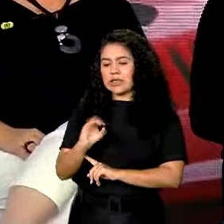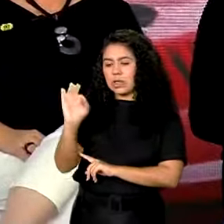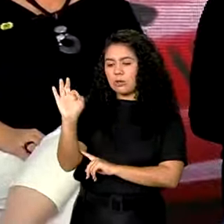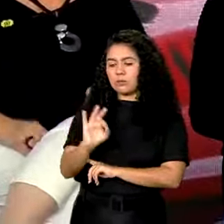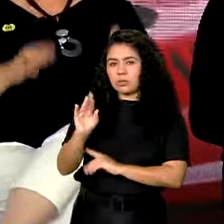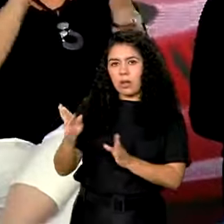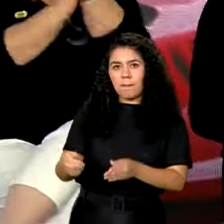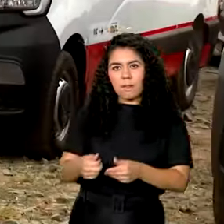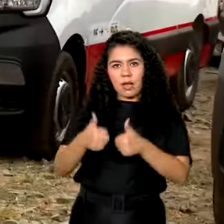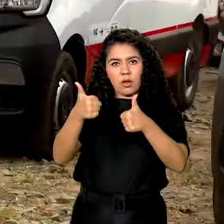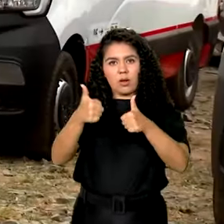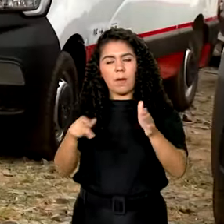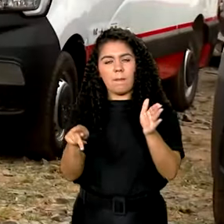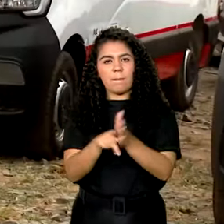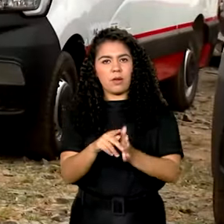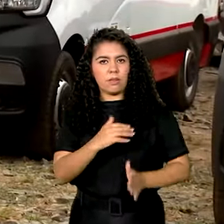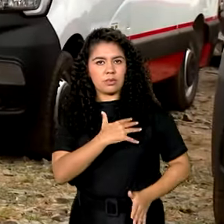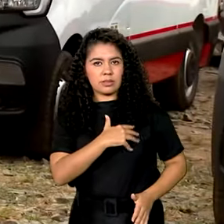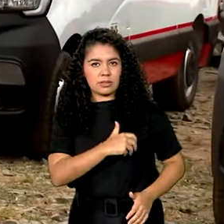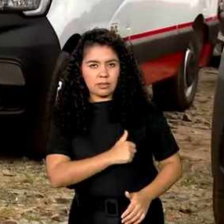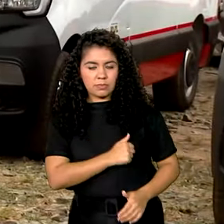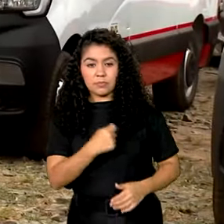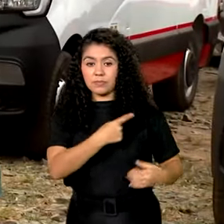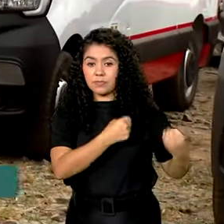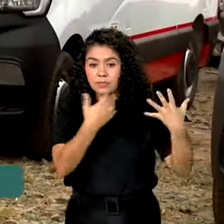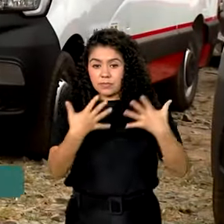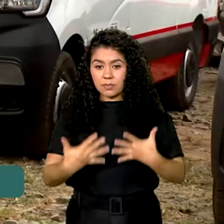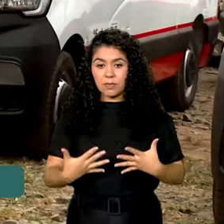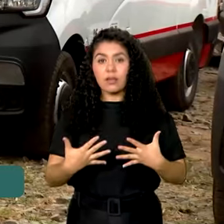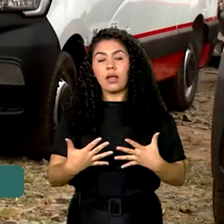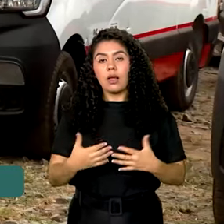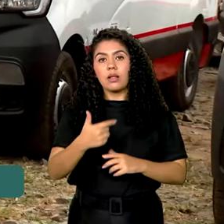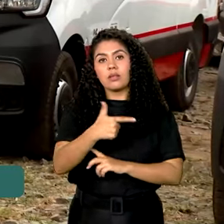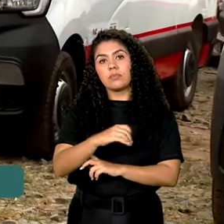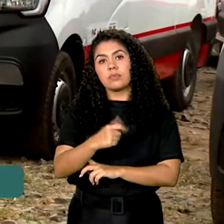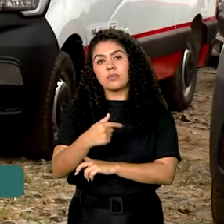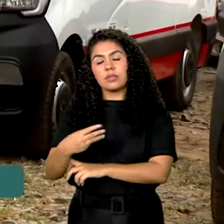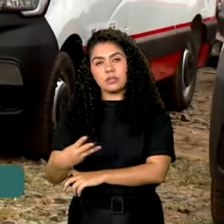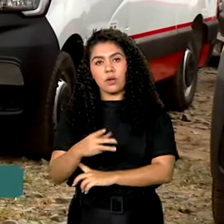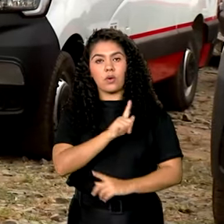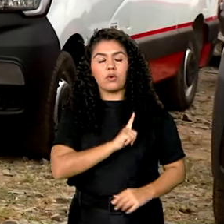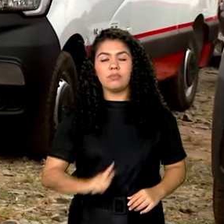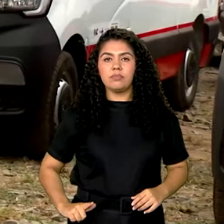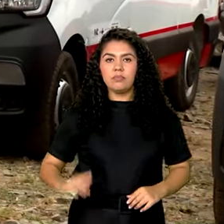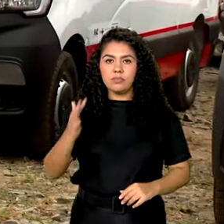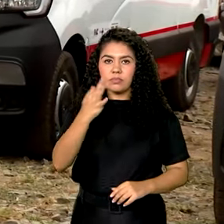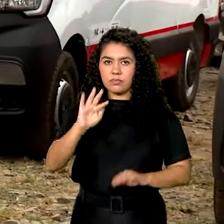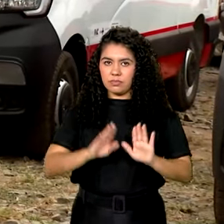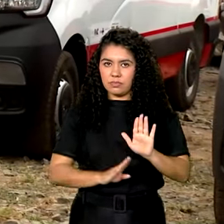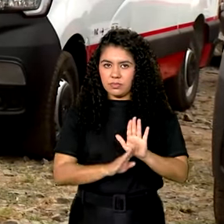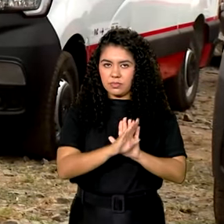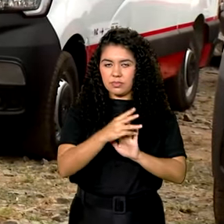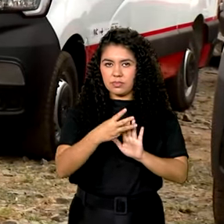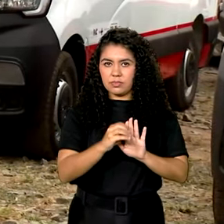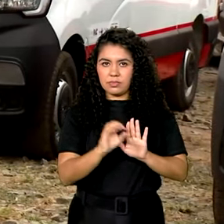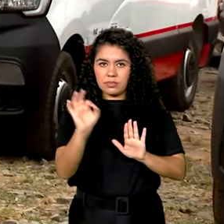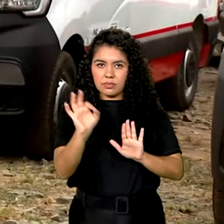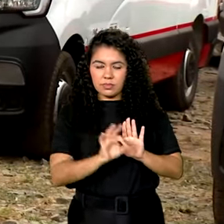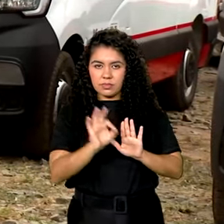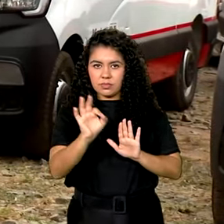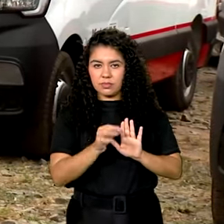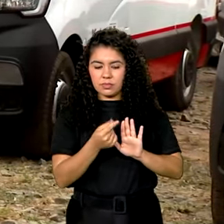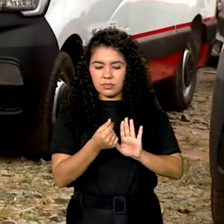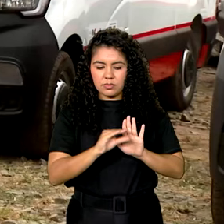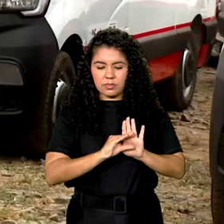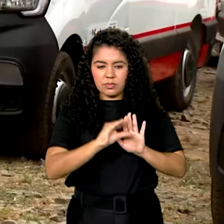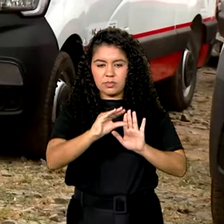frota do SAMU. Em 2023, o governo federal aumentou em 30% o valor repassado